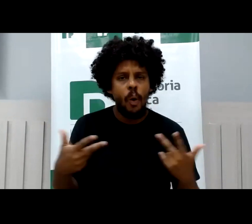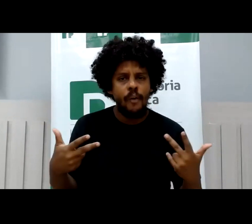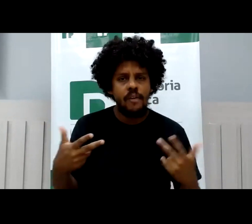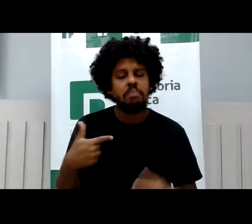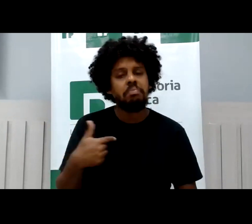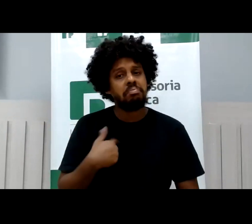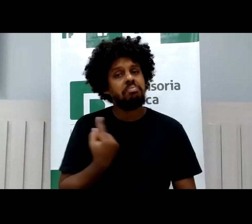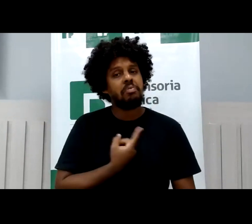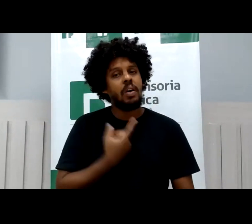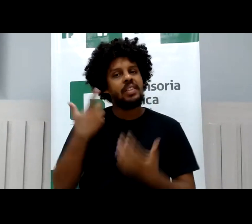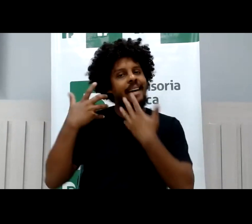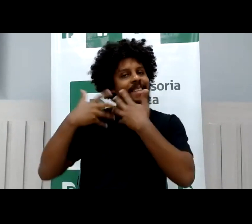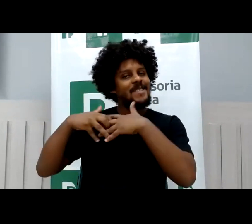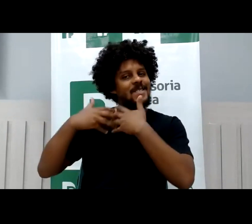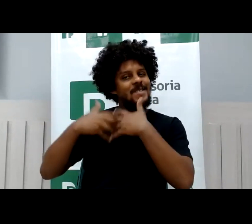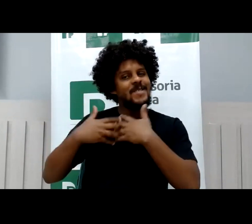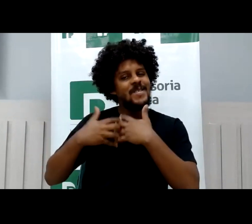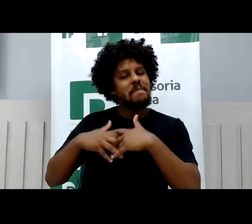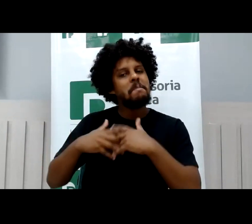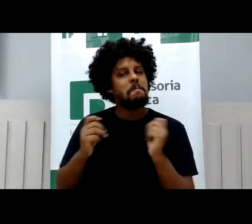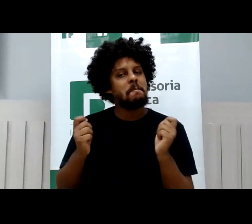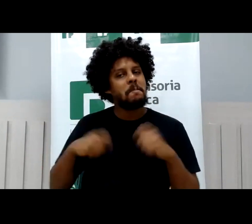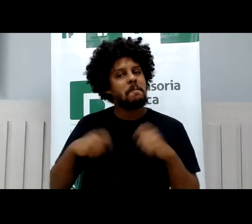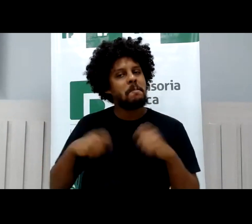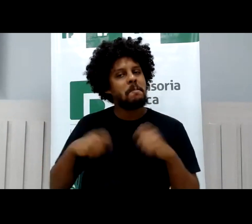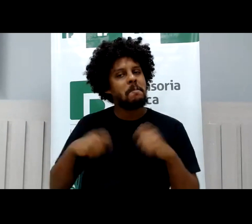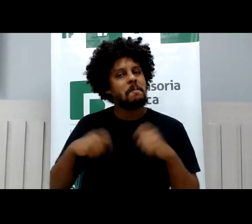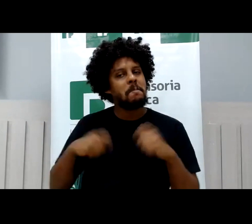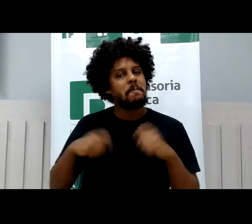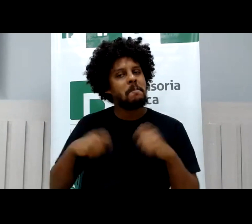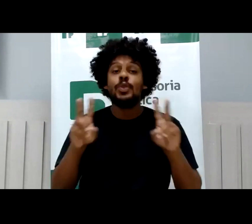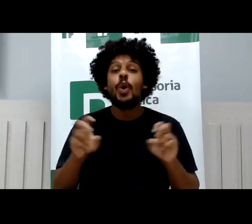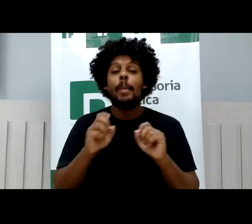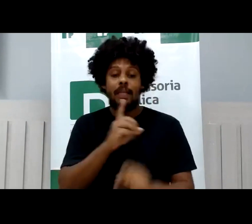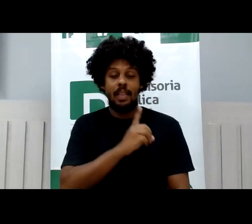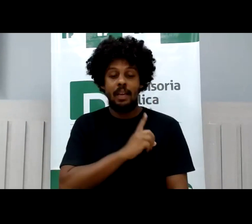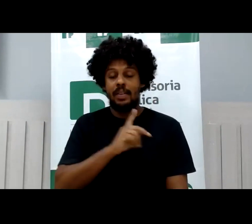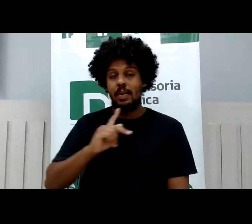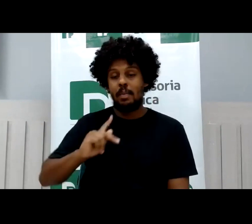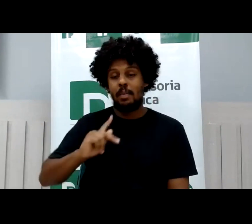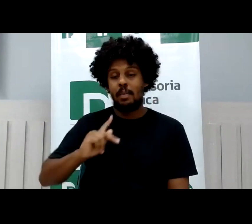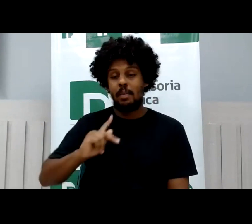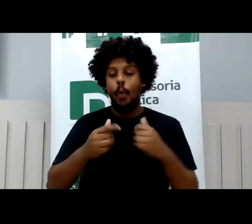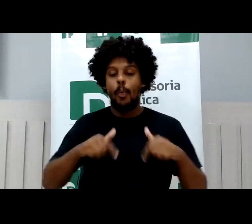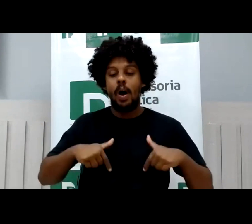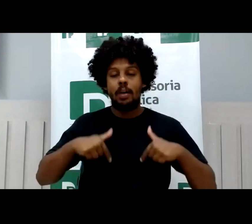reflita bastante a atuação da defensoria pública, né? Na prática, no nosso judiciário.